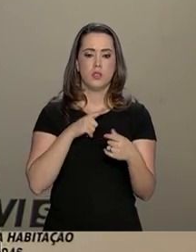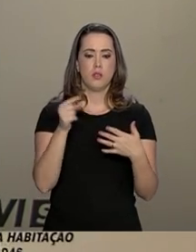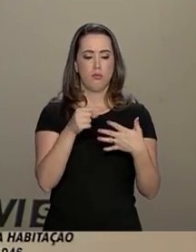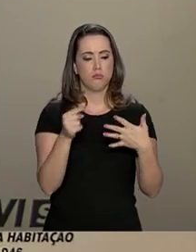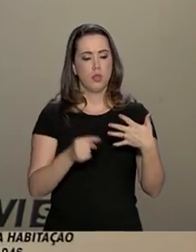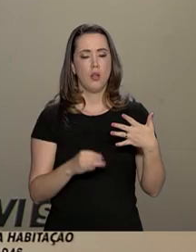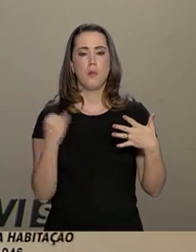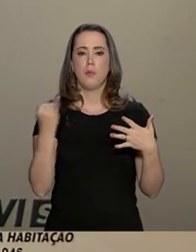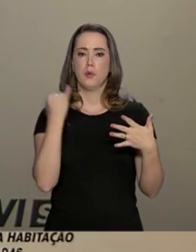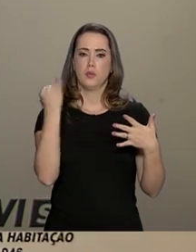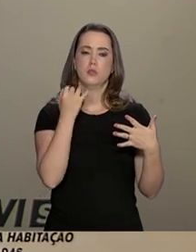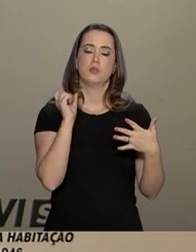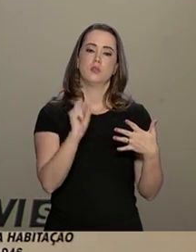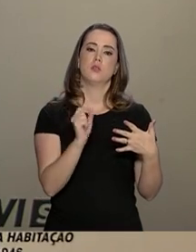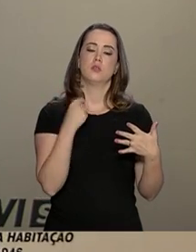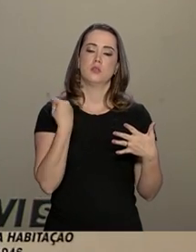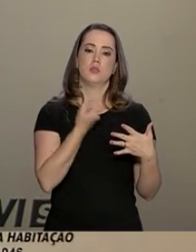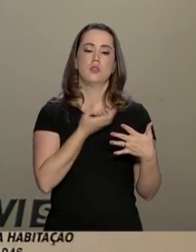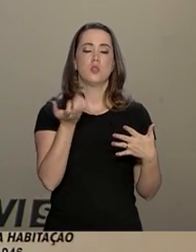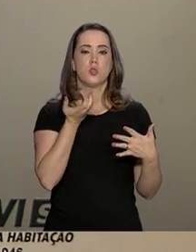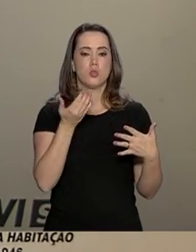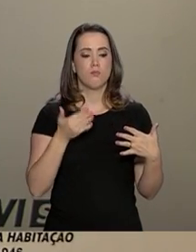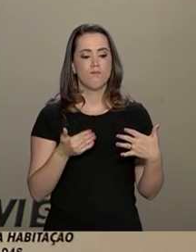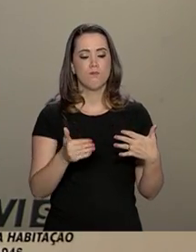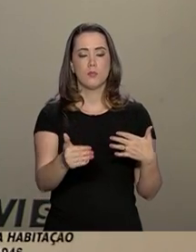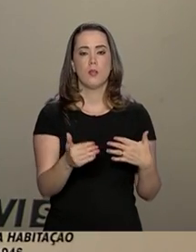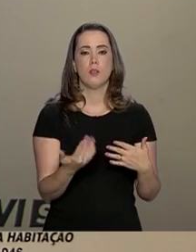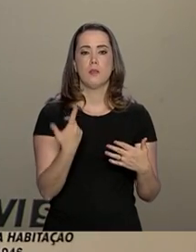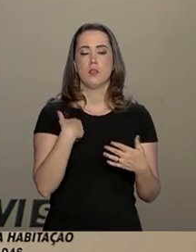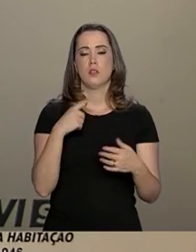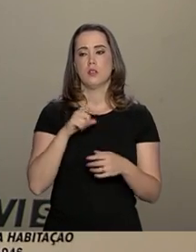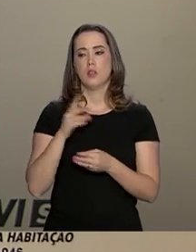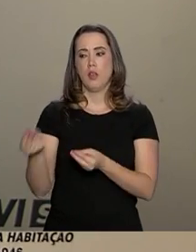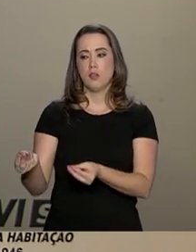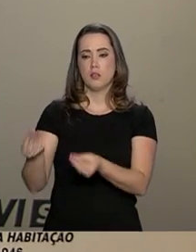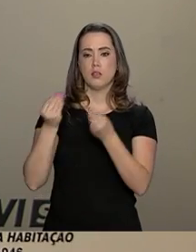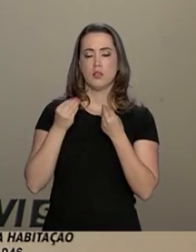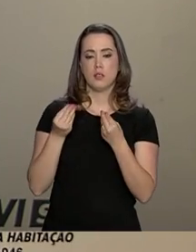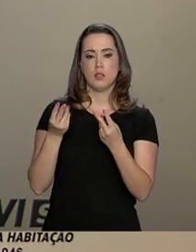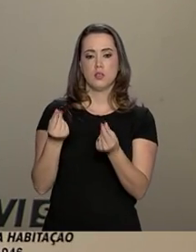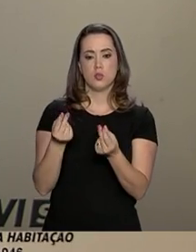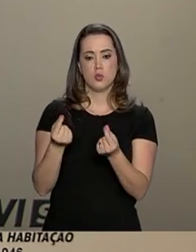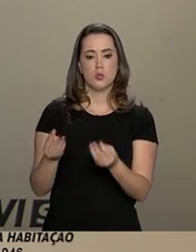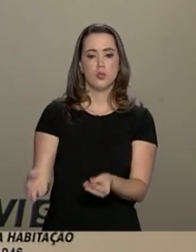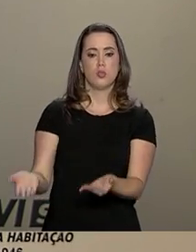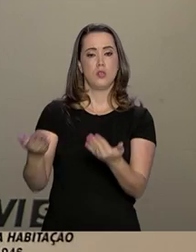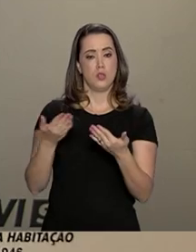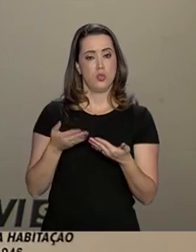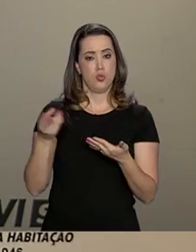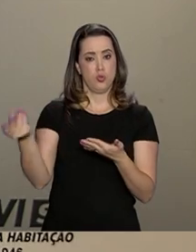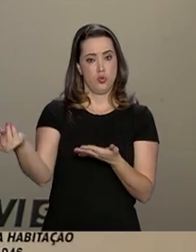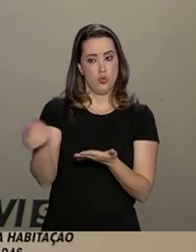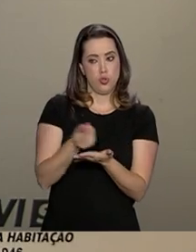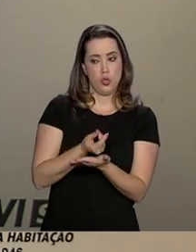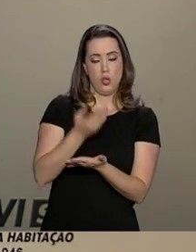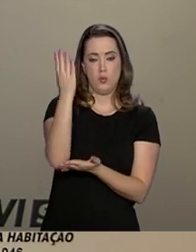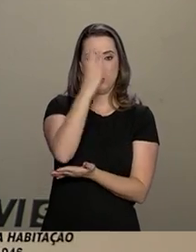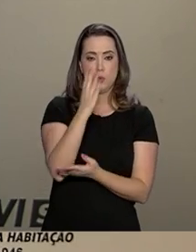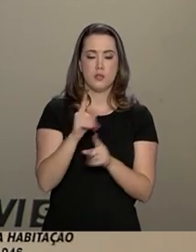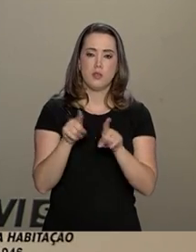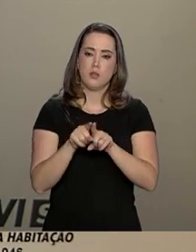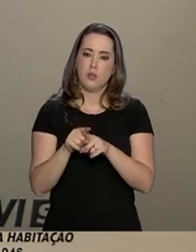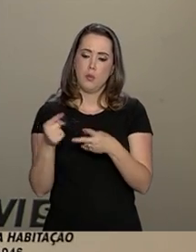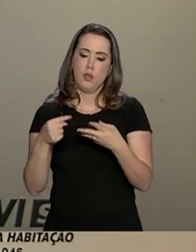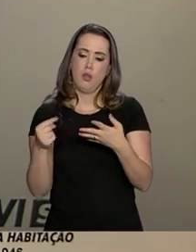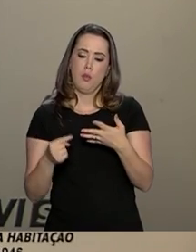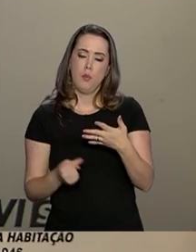importantes no acordo que a gente quer valorizar, inclusive aqueles que trazem recursos, ou podem trazer recursos financeiros para o país, e há